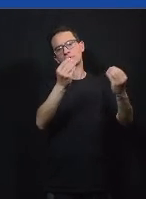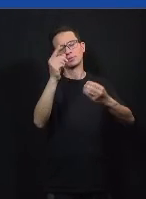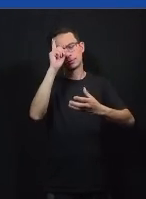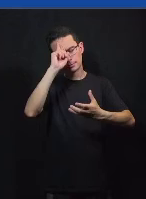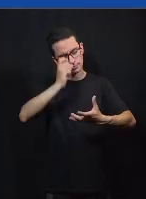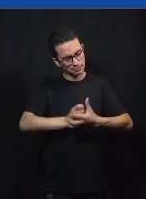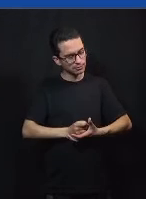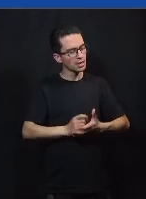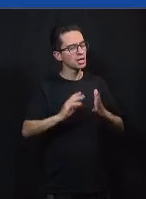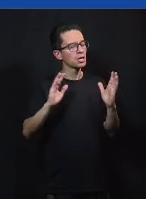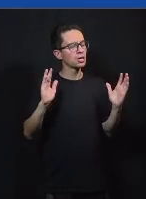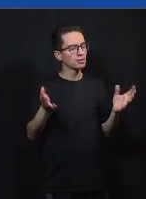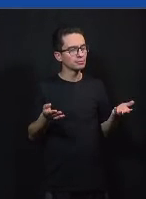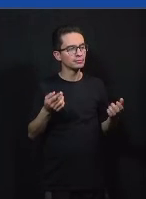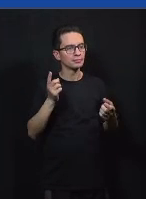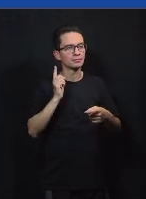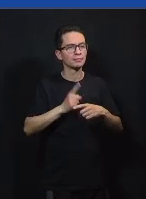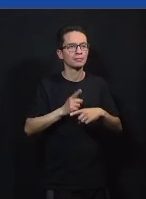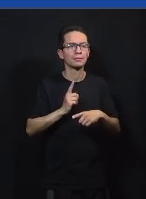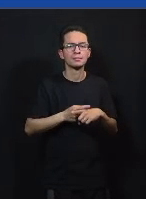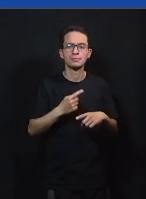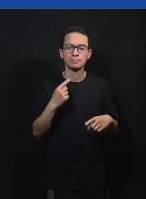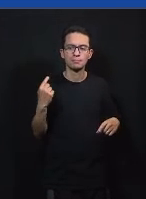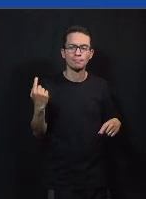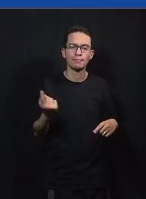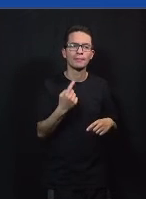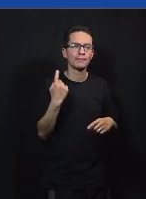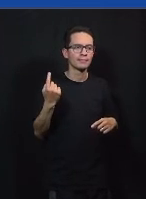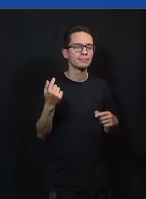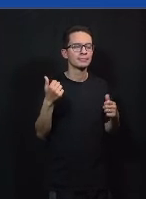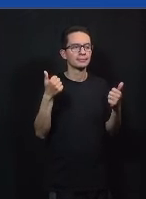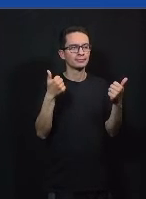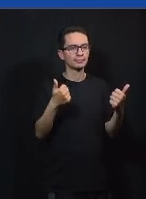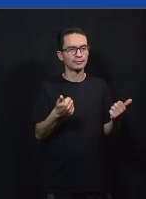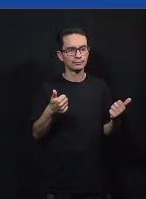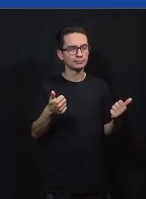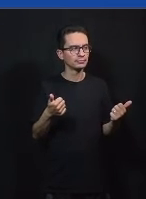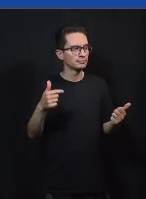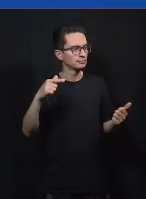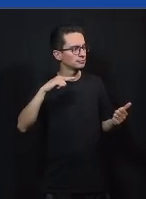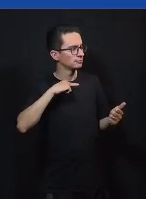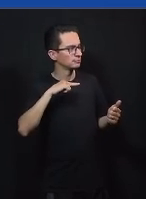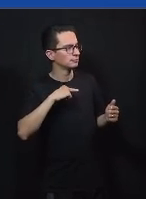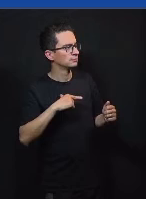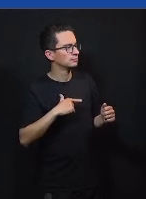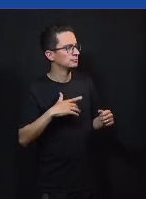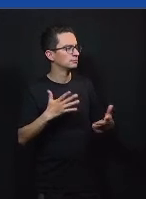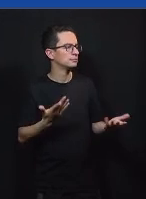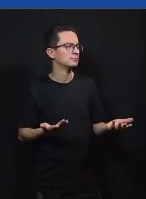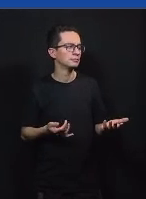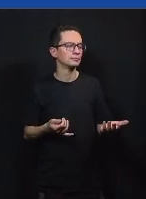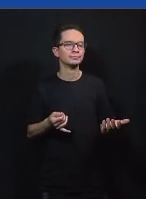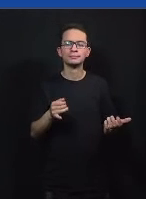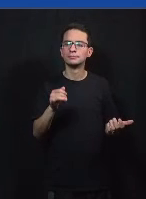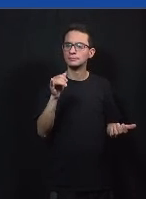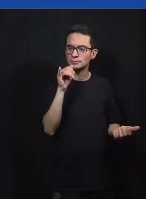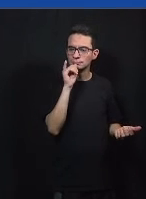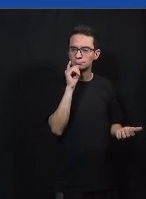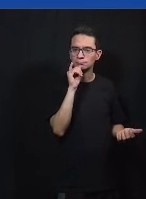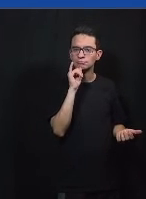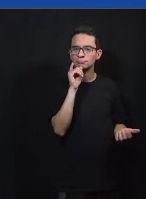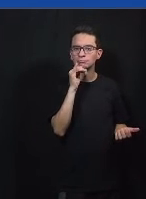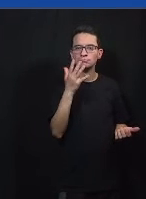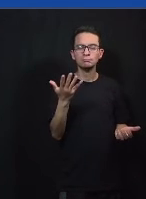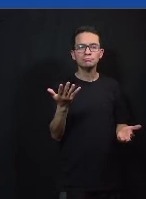já é algo que é presente em escolas é presente em diversidades de grandes políticos políticos que estão sendo presidentes